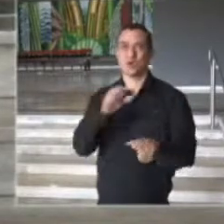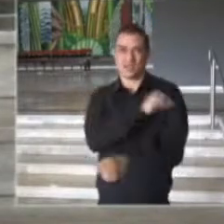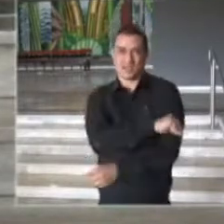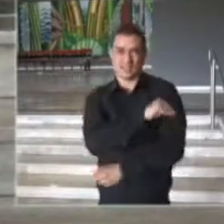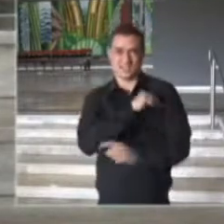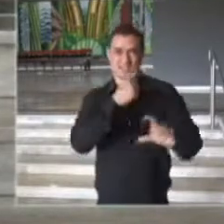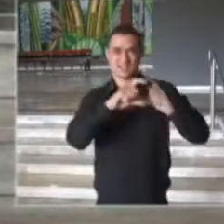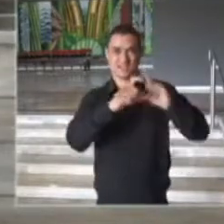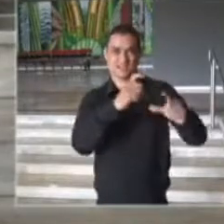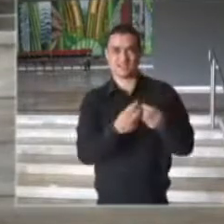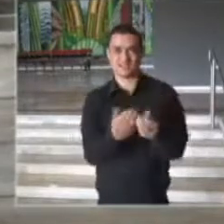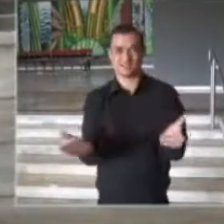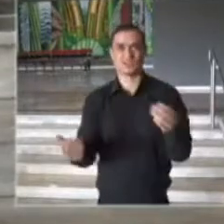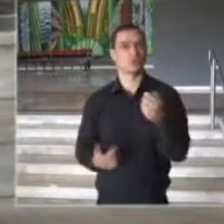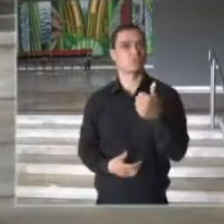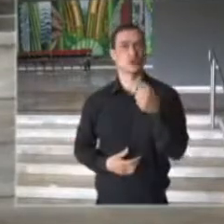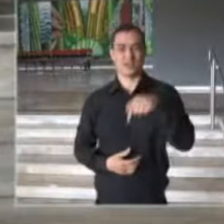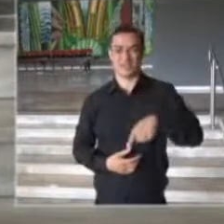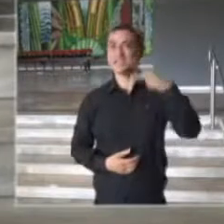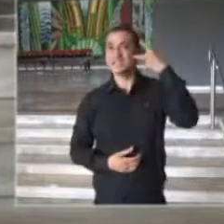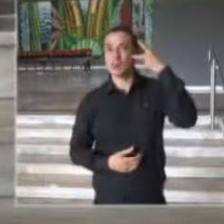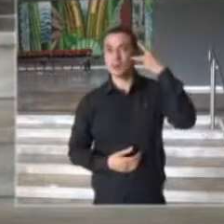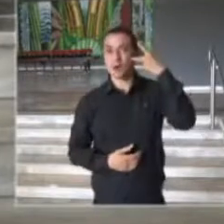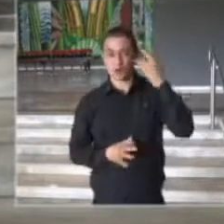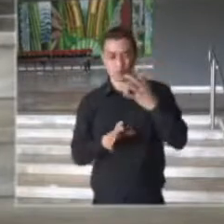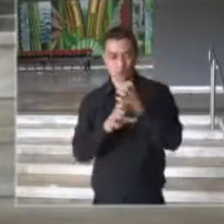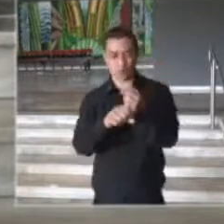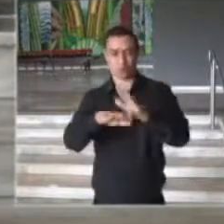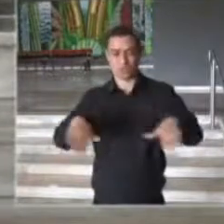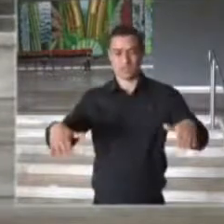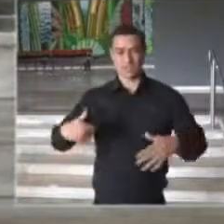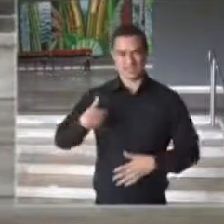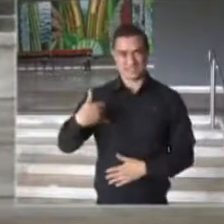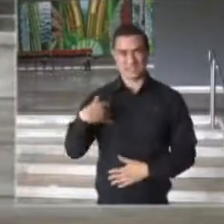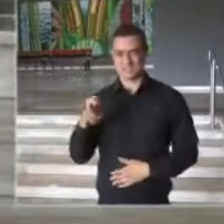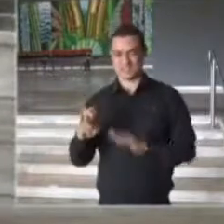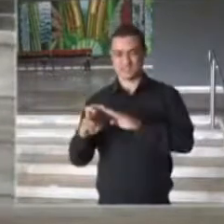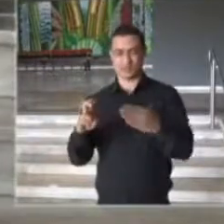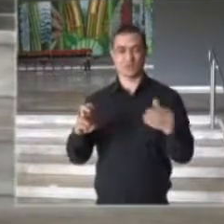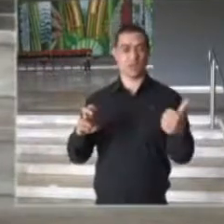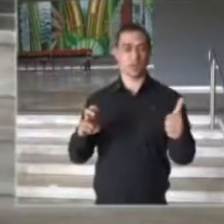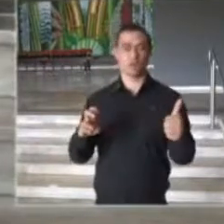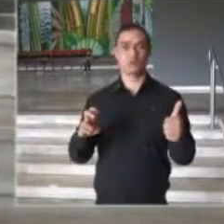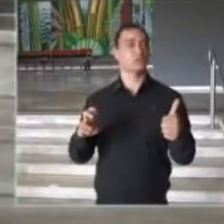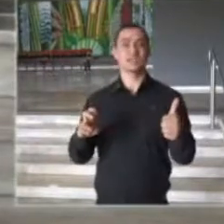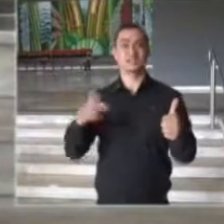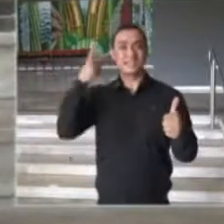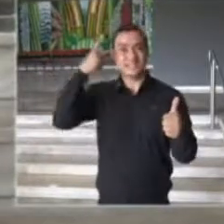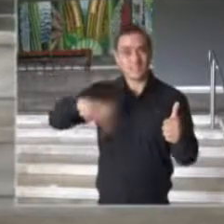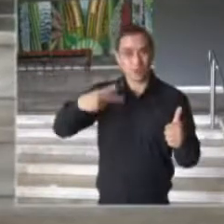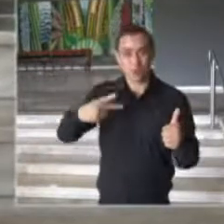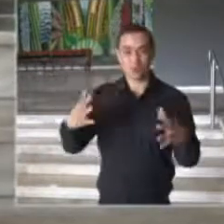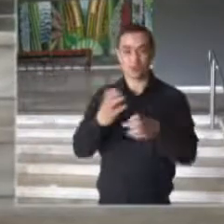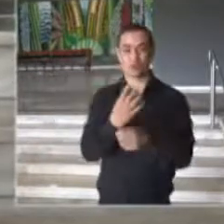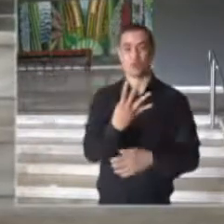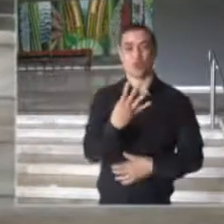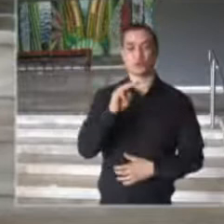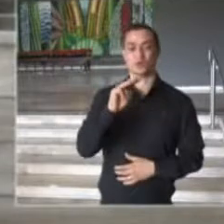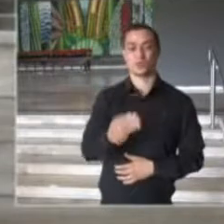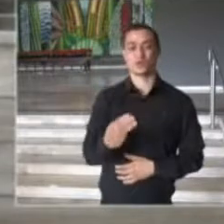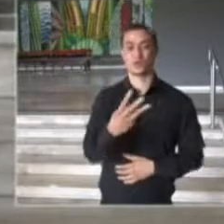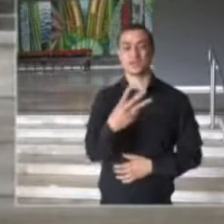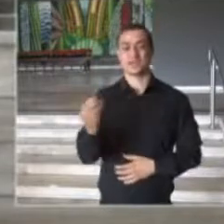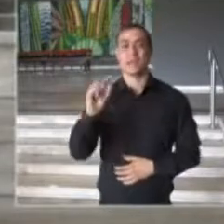crianças. Ora, somente no Estado de São Paulo, a população de crianças, na faixa de 5 a 11 anos, é de 4 milhões e 300 mil